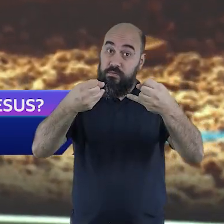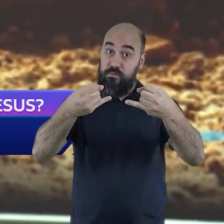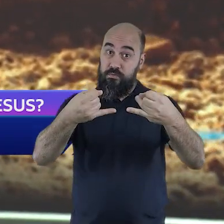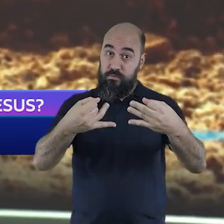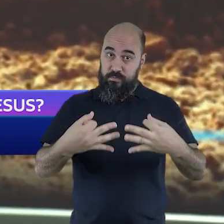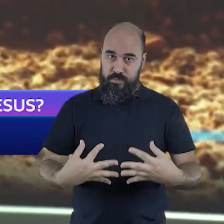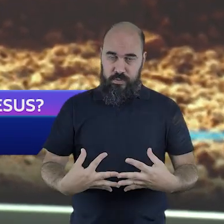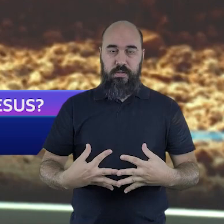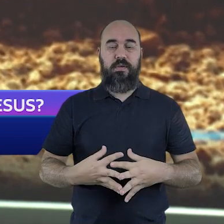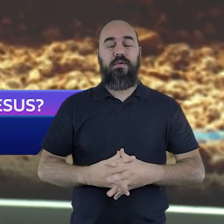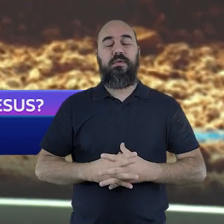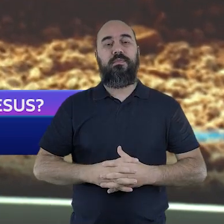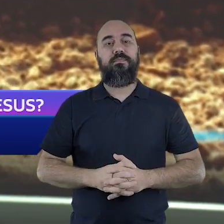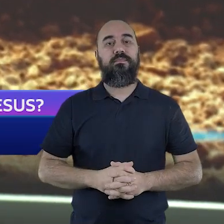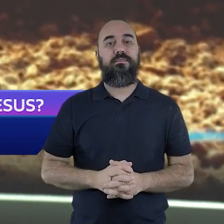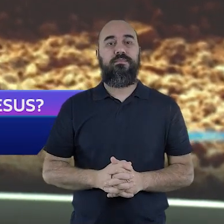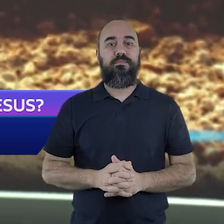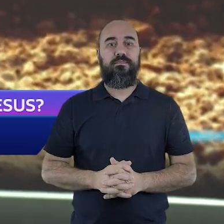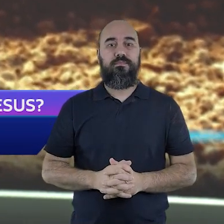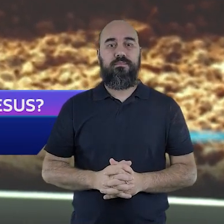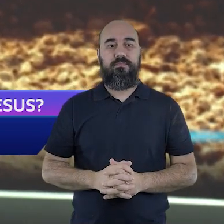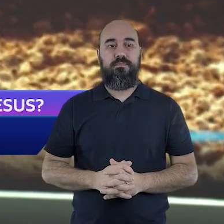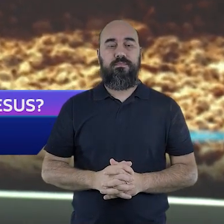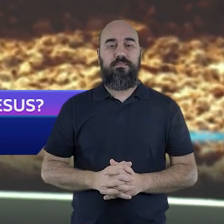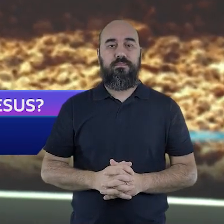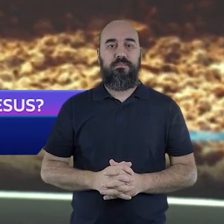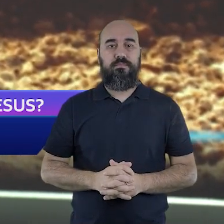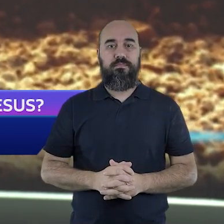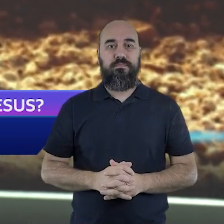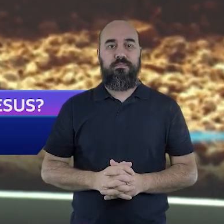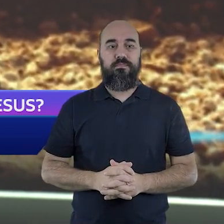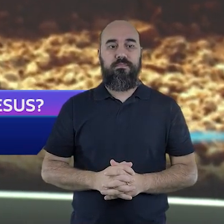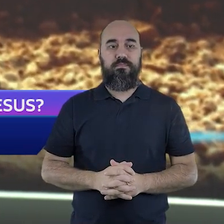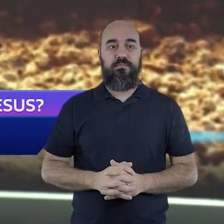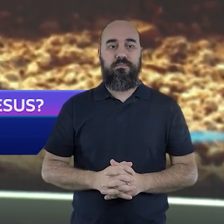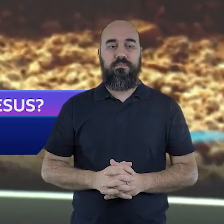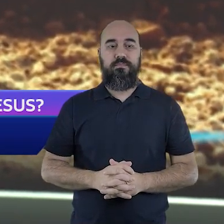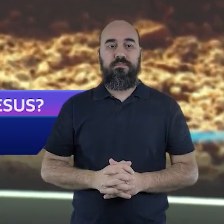João 19 17 e 18 já estou aqui.